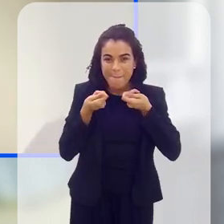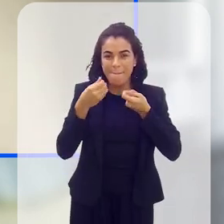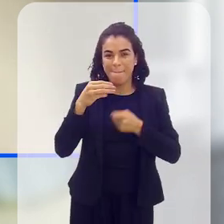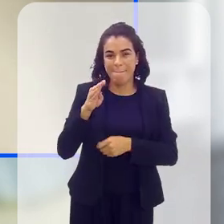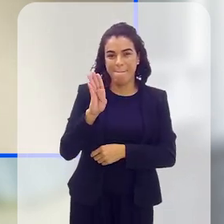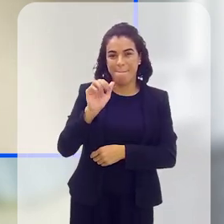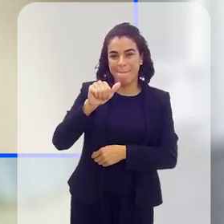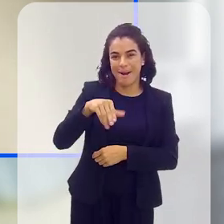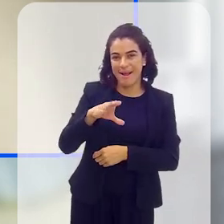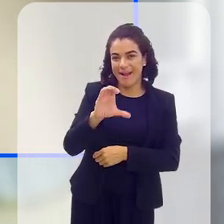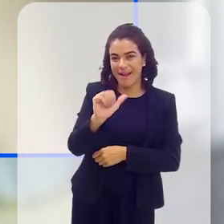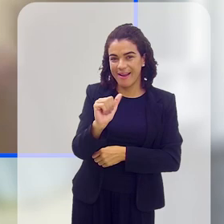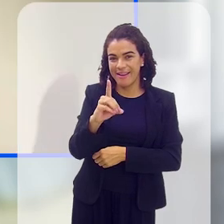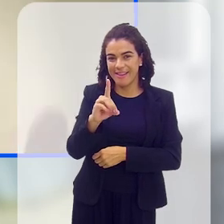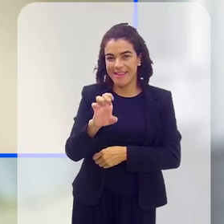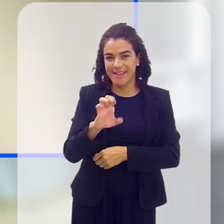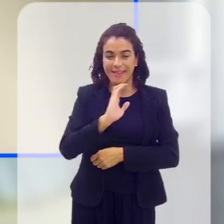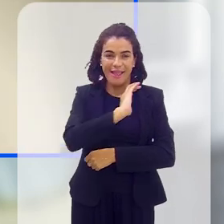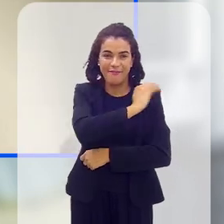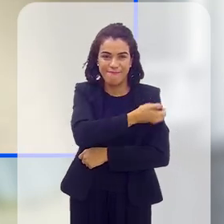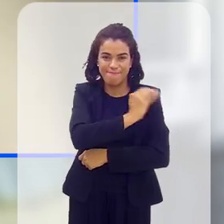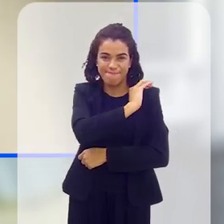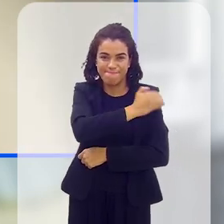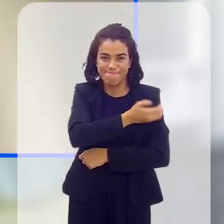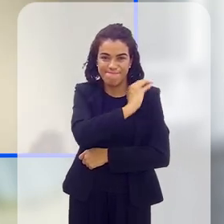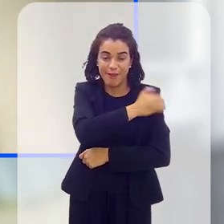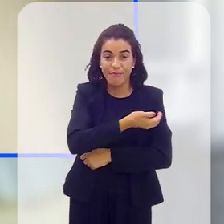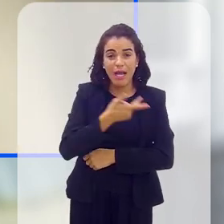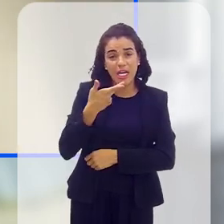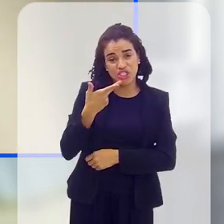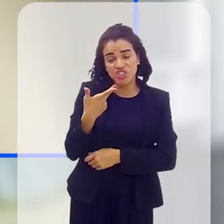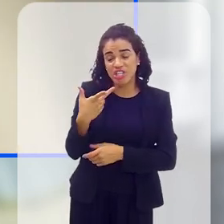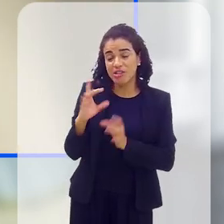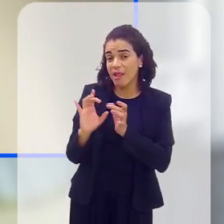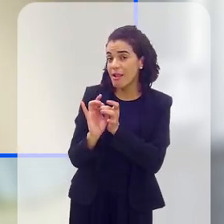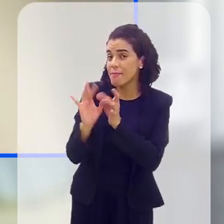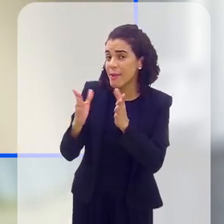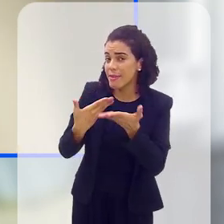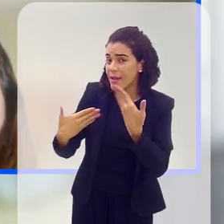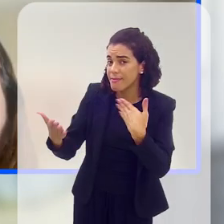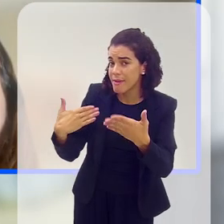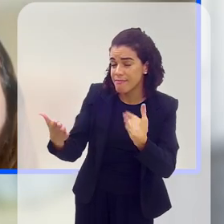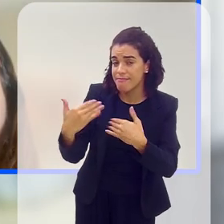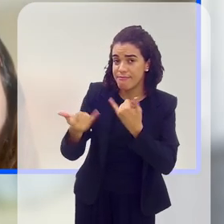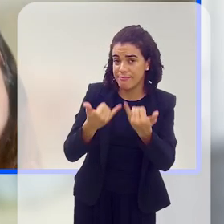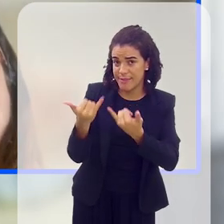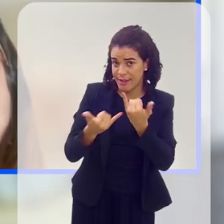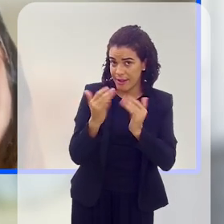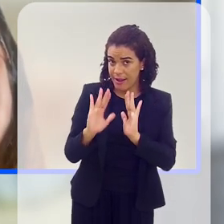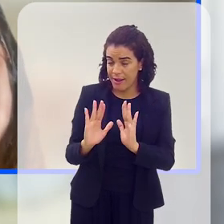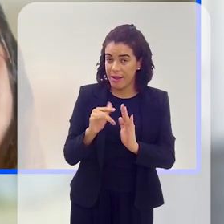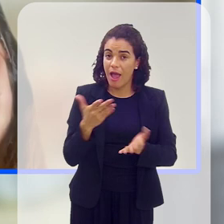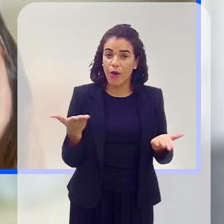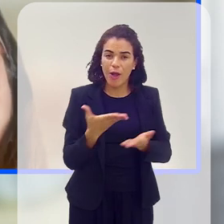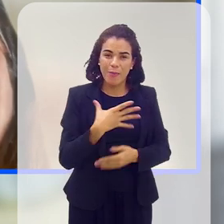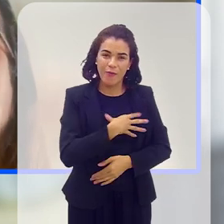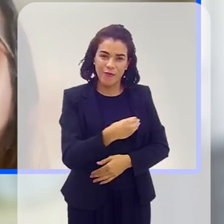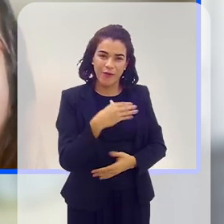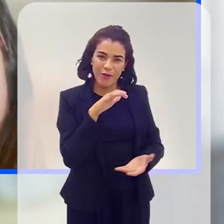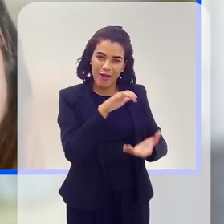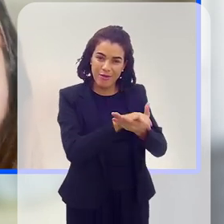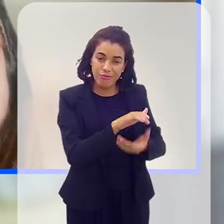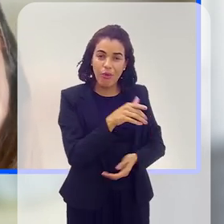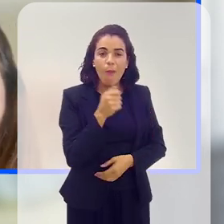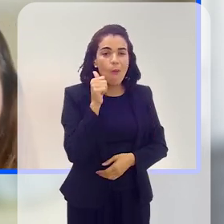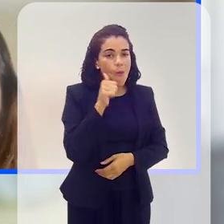família. Mas é uma forma carinhosa, é uma forma que a gente se dá o direito de chamar. E dali agora, meu filho casou com uma mulher